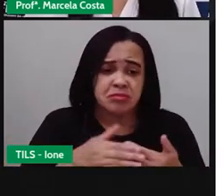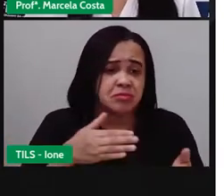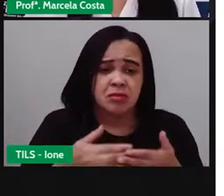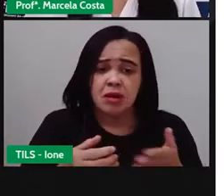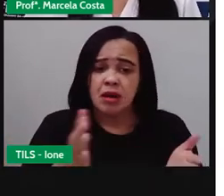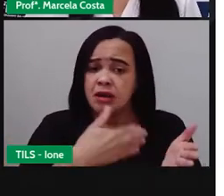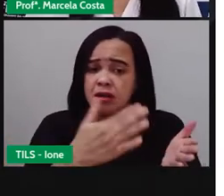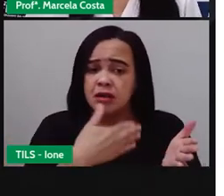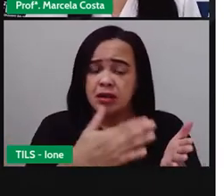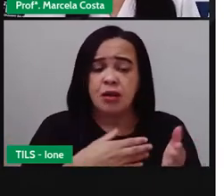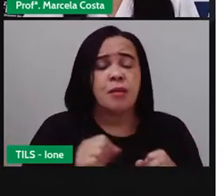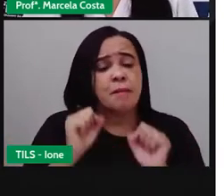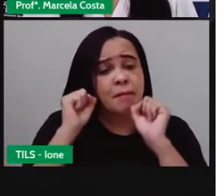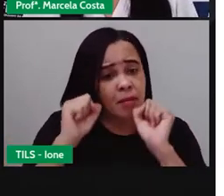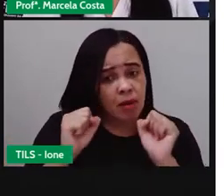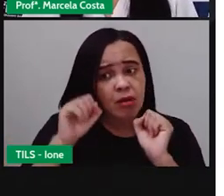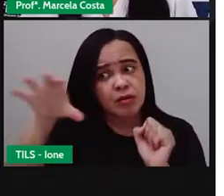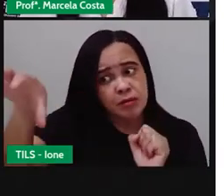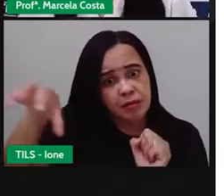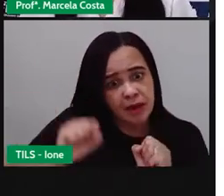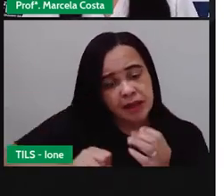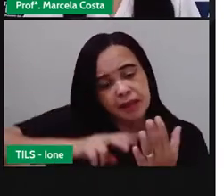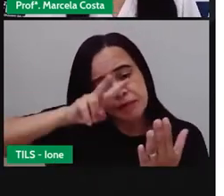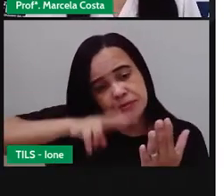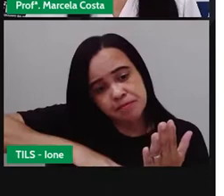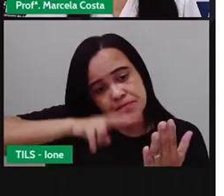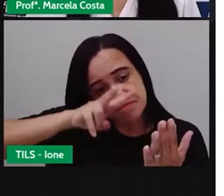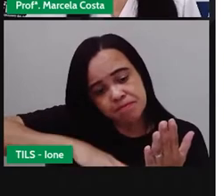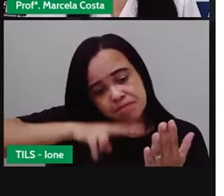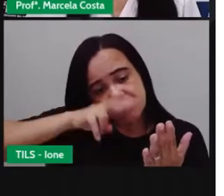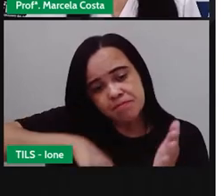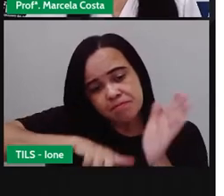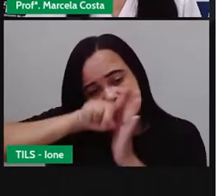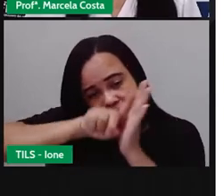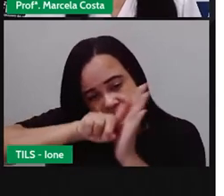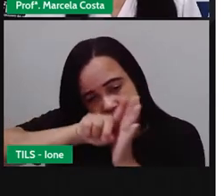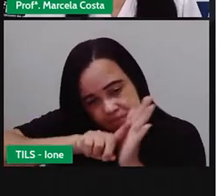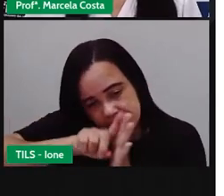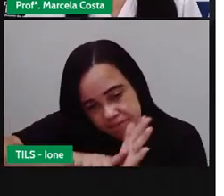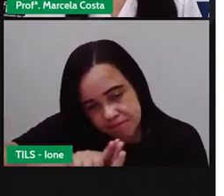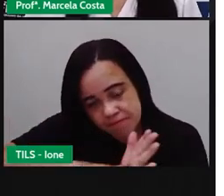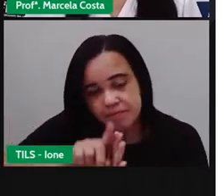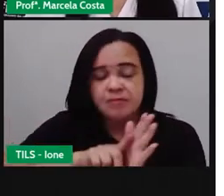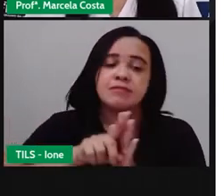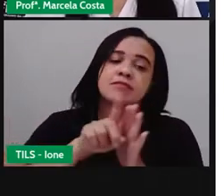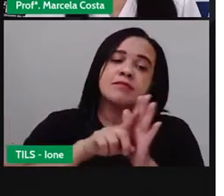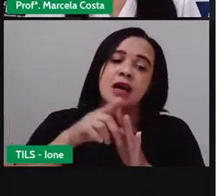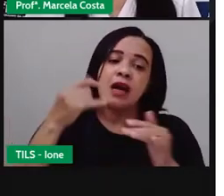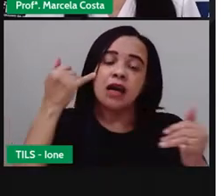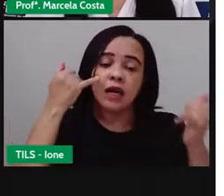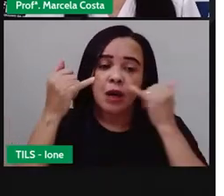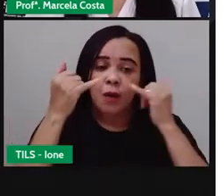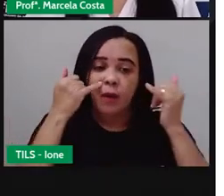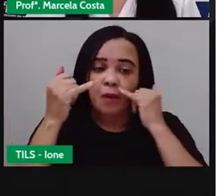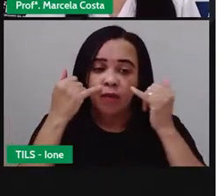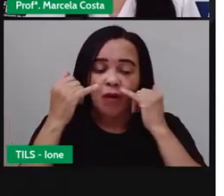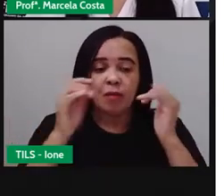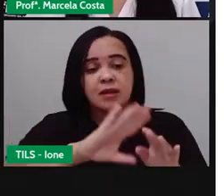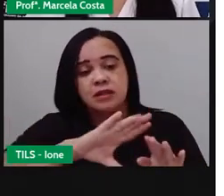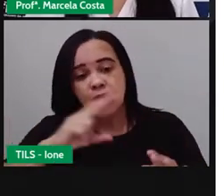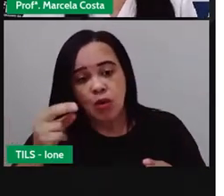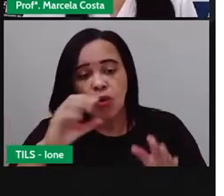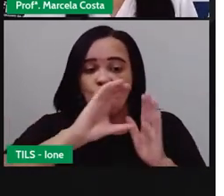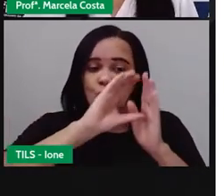você pode pegar aí e tentar observar essas características que a gente